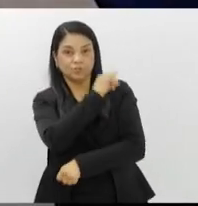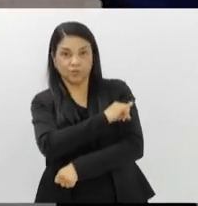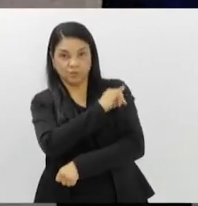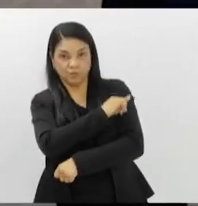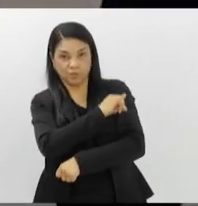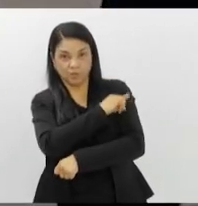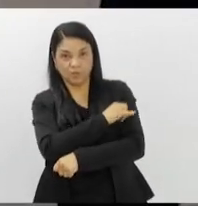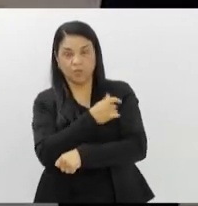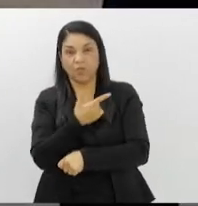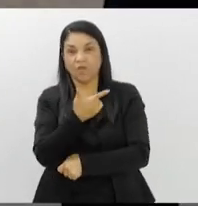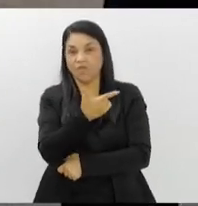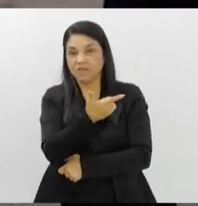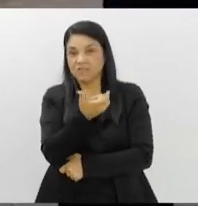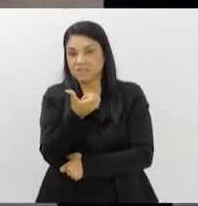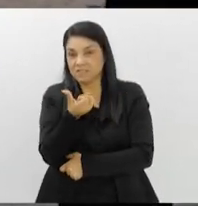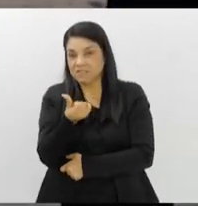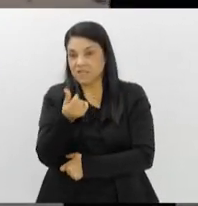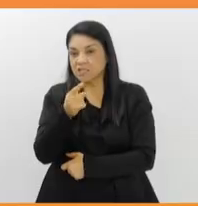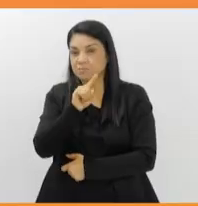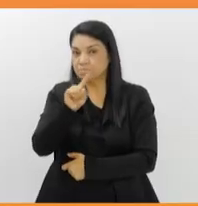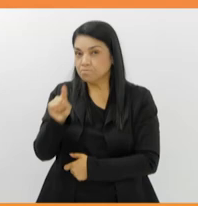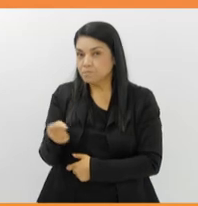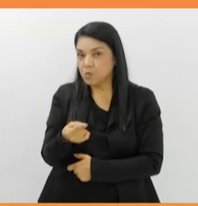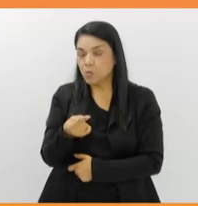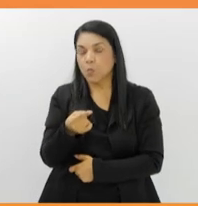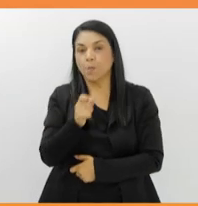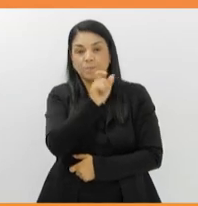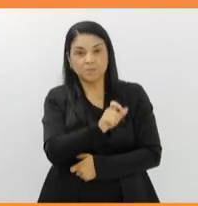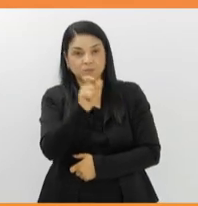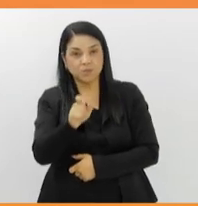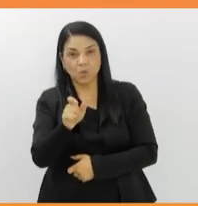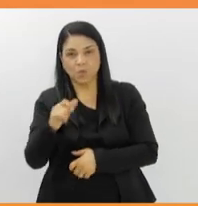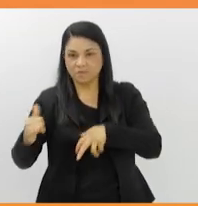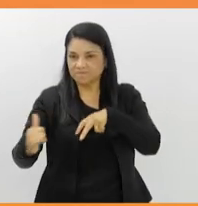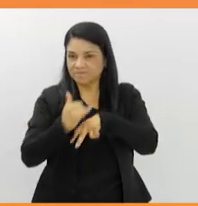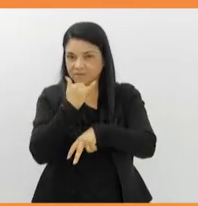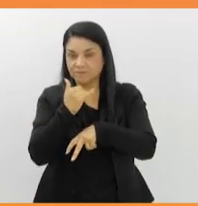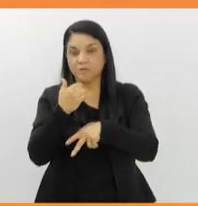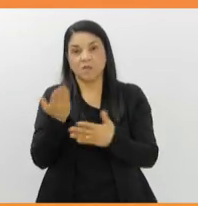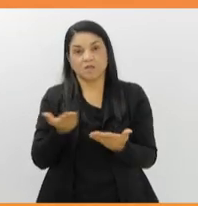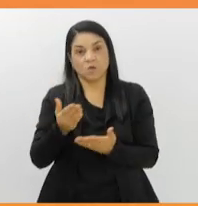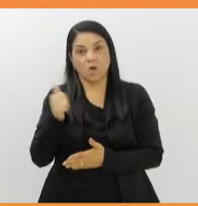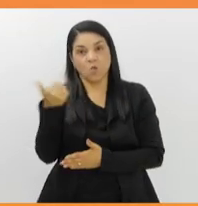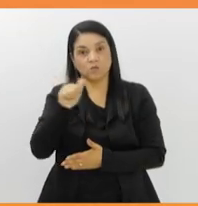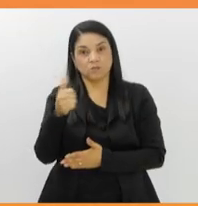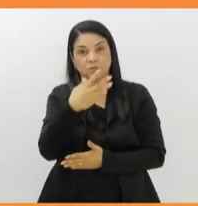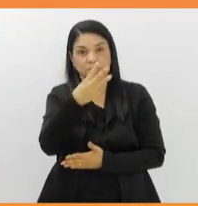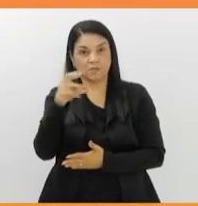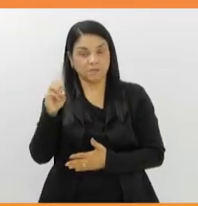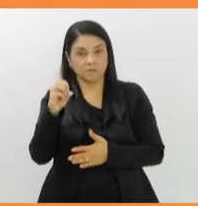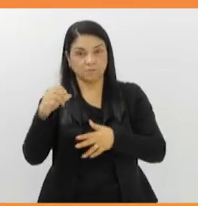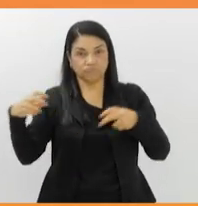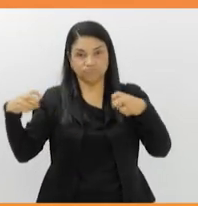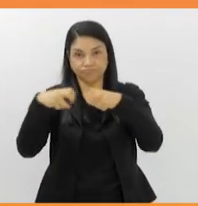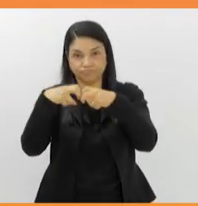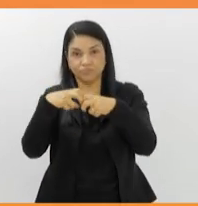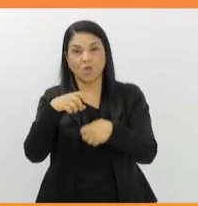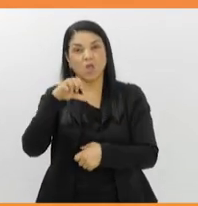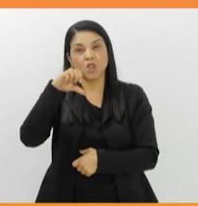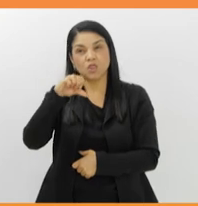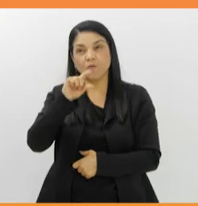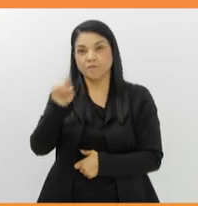com quase 26 mil vítimas. Este ano, já são 11.300 acidentes, número 9